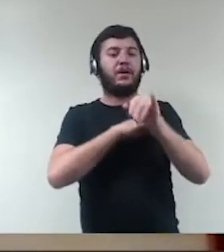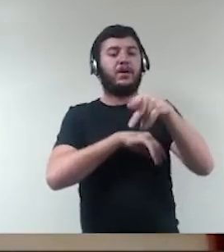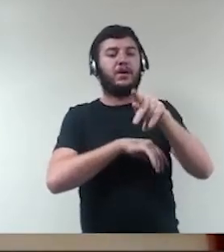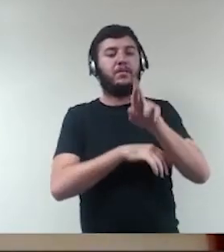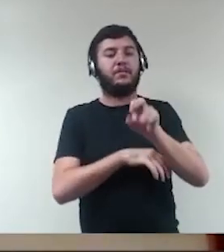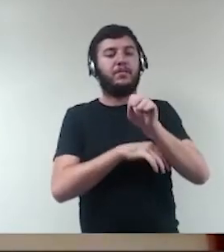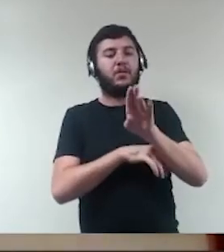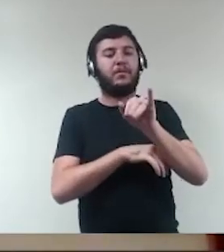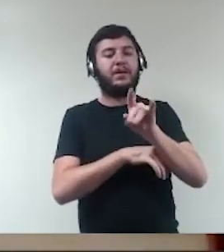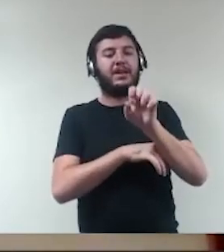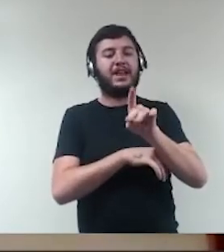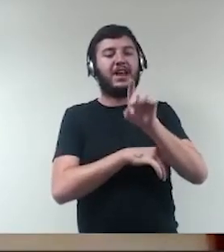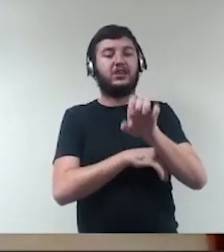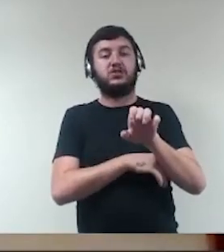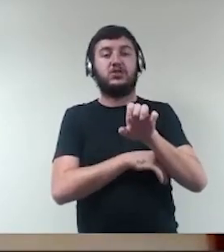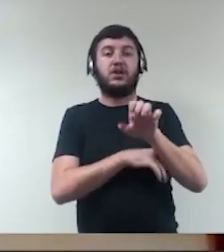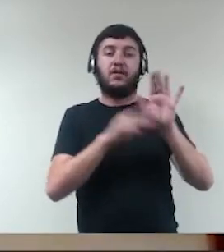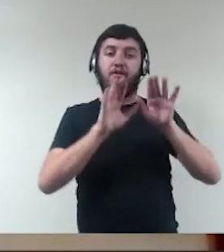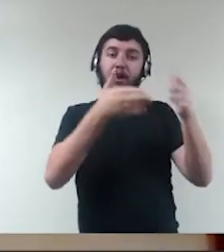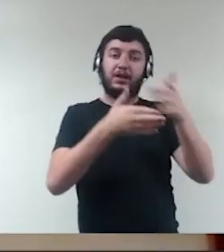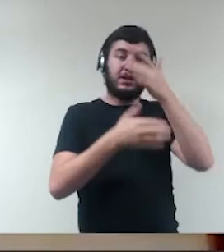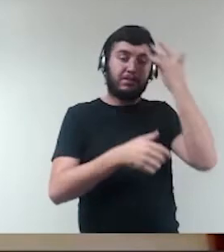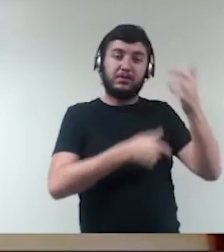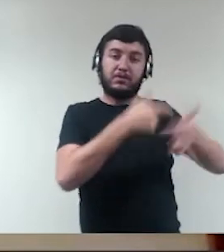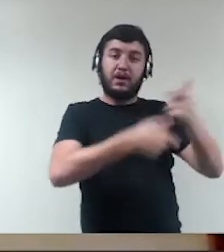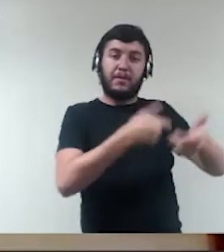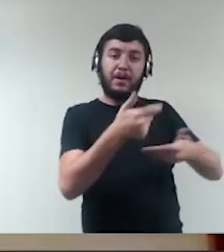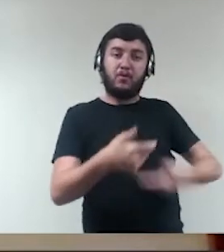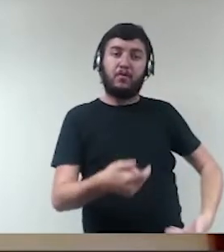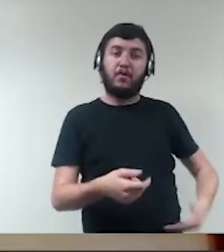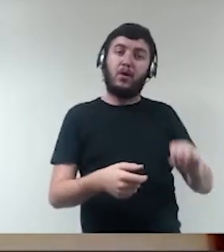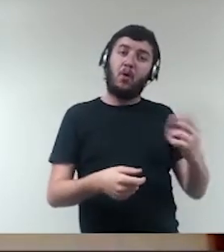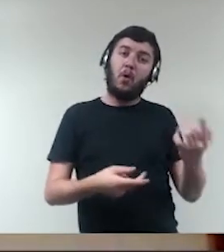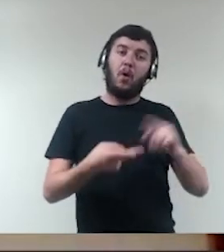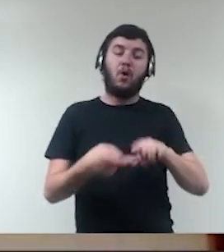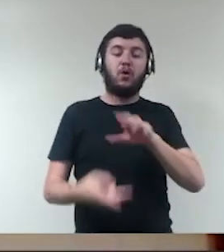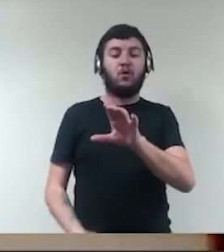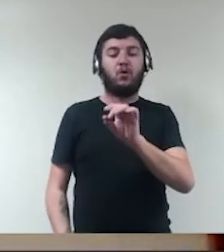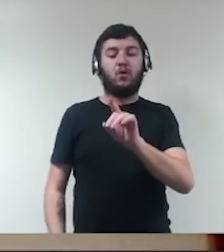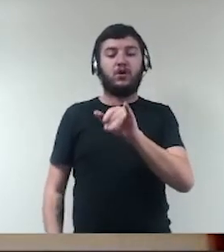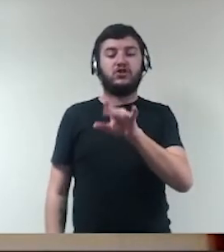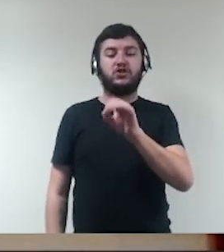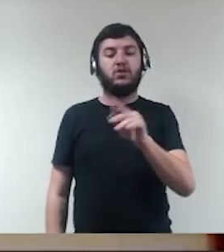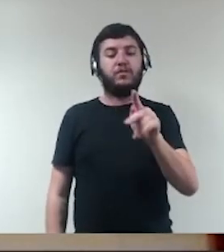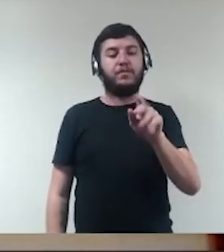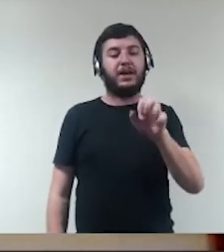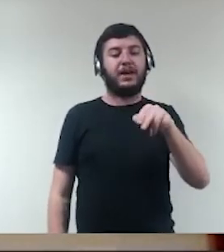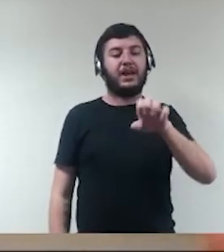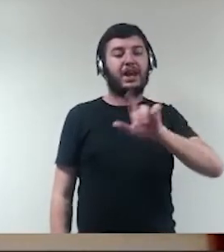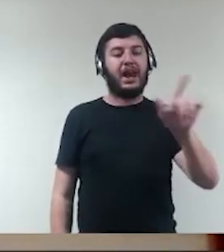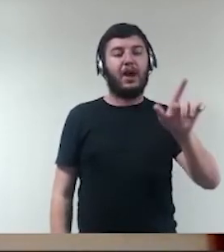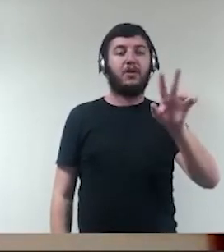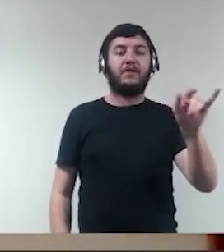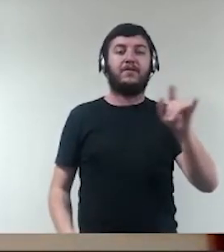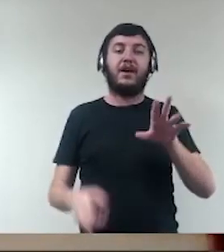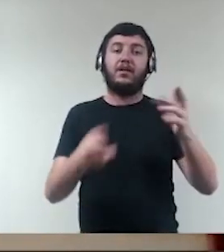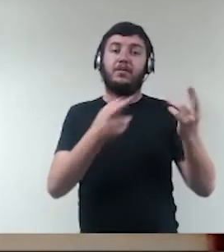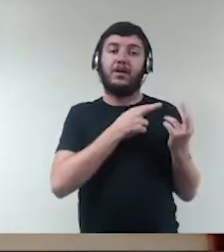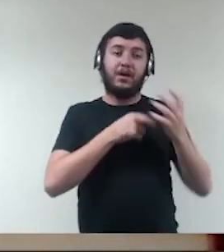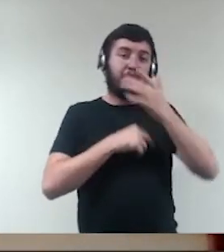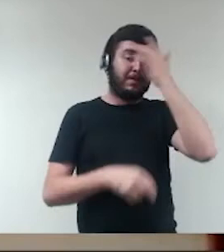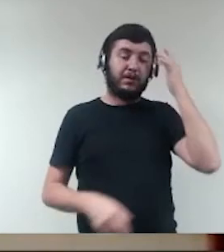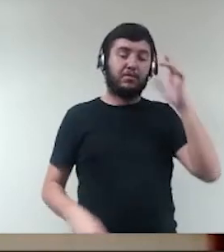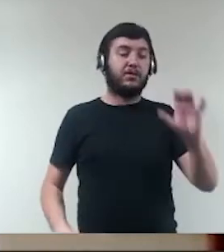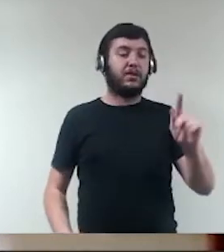seja no âmbito do código penal quando se vai tentar se responsabilizar as pessoas físicas seja agentes